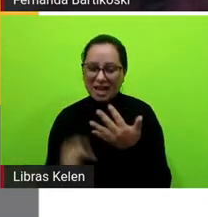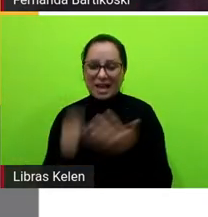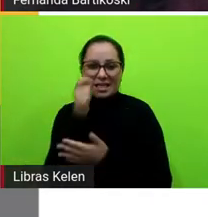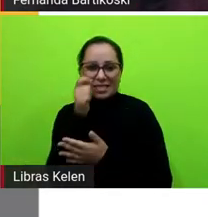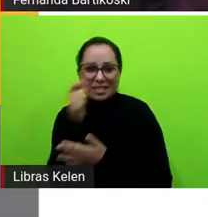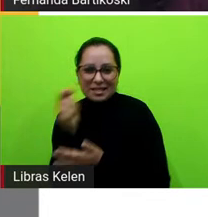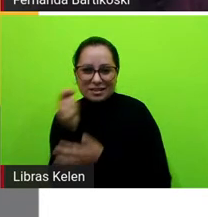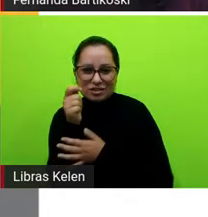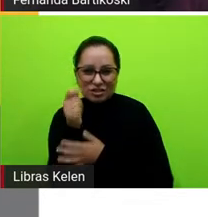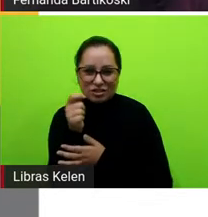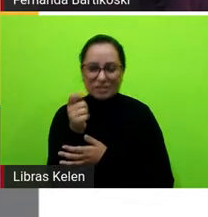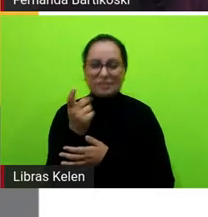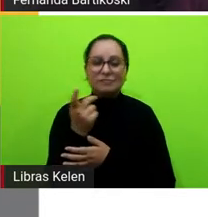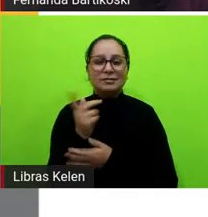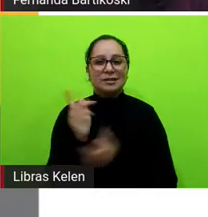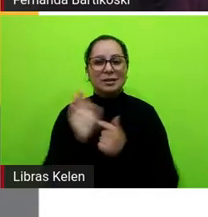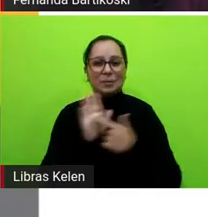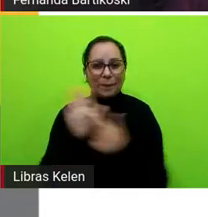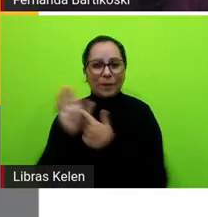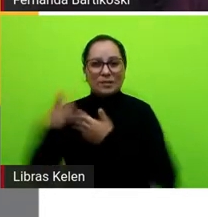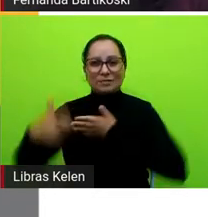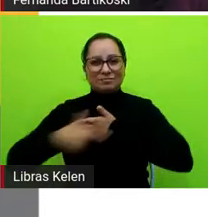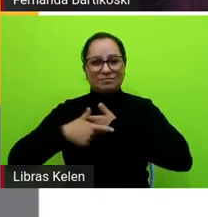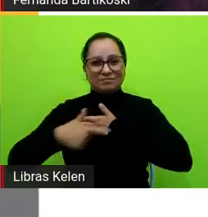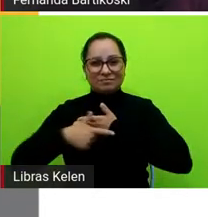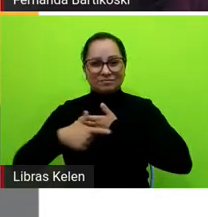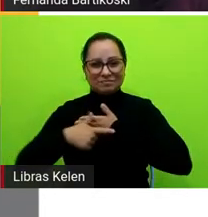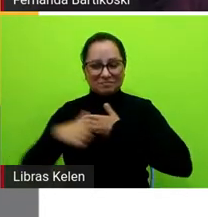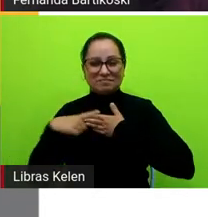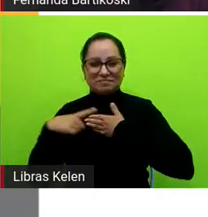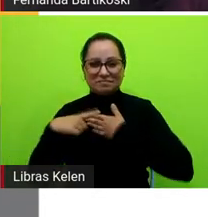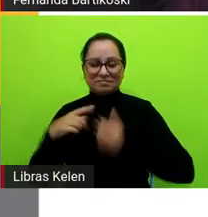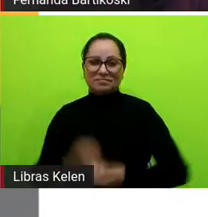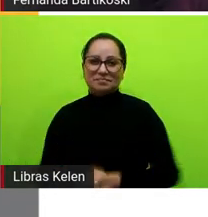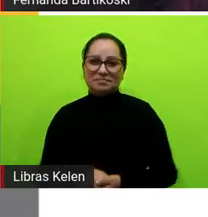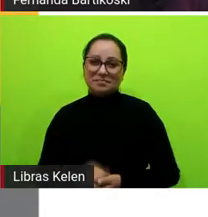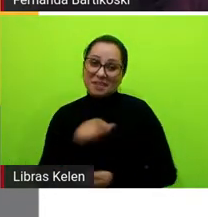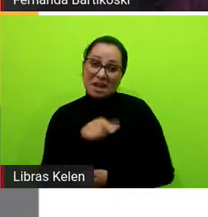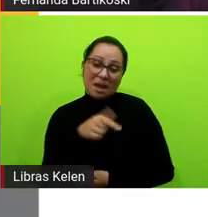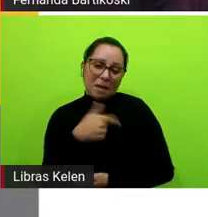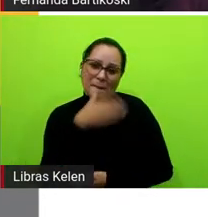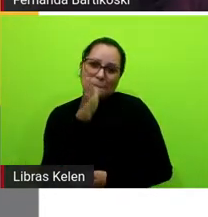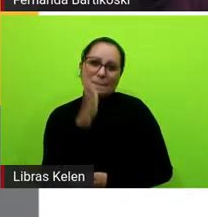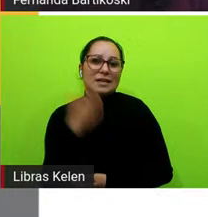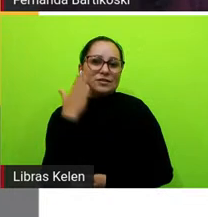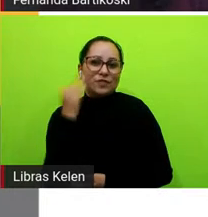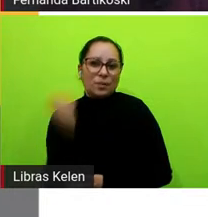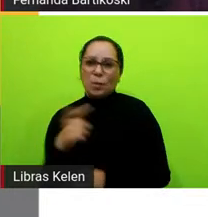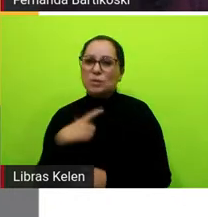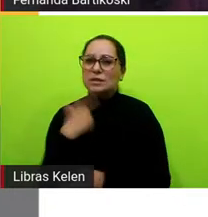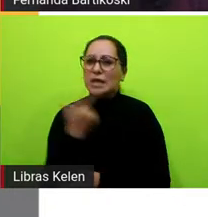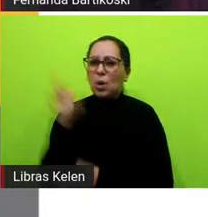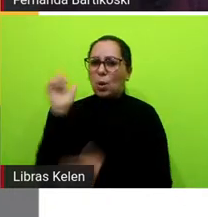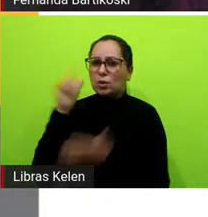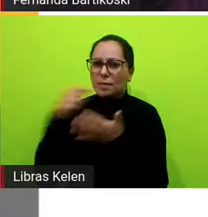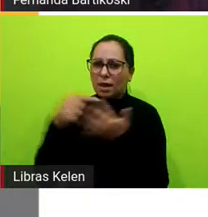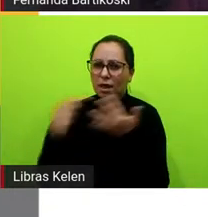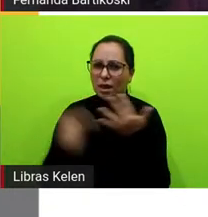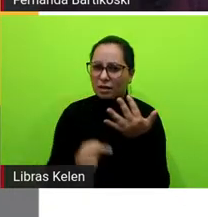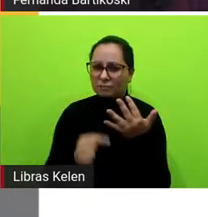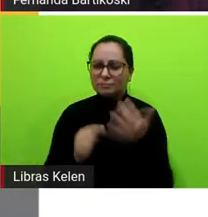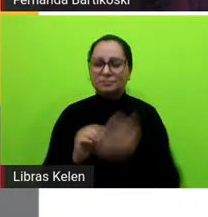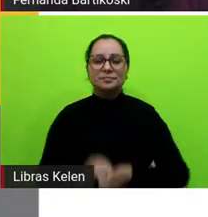né encenar esse papel ali a gente pegou os mais populares mas existem outros né e